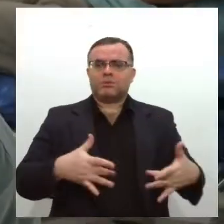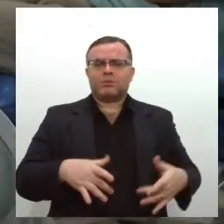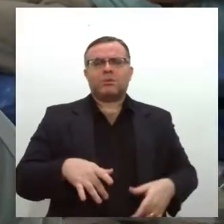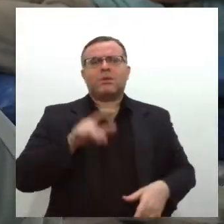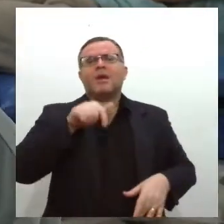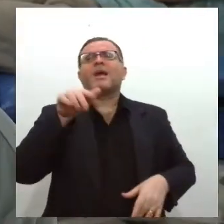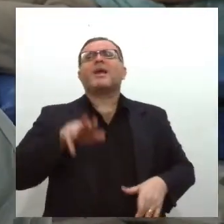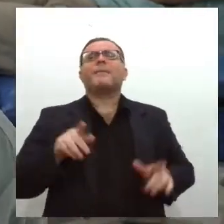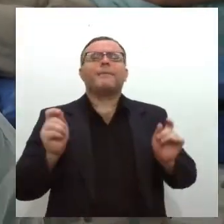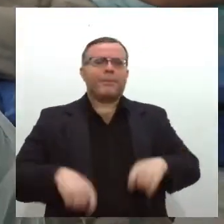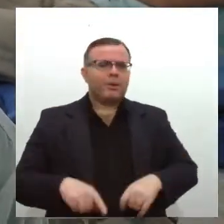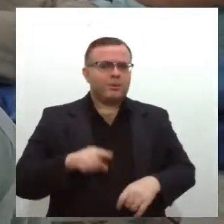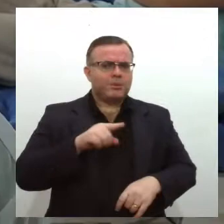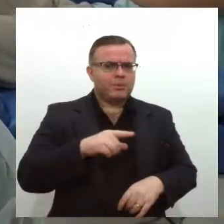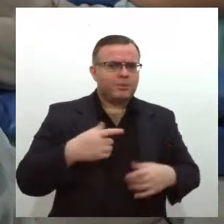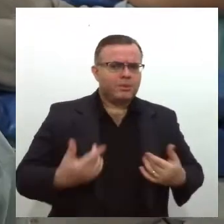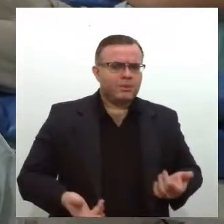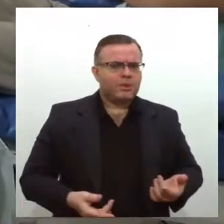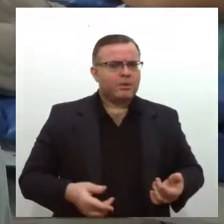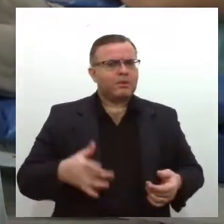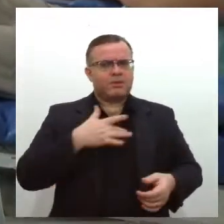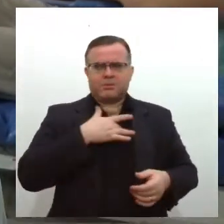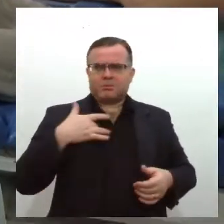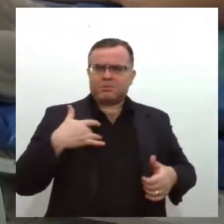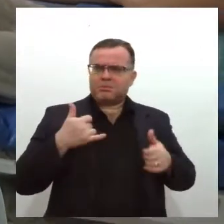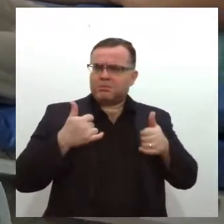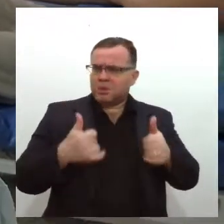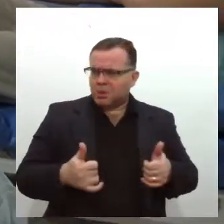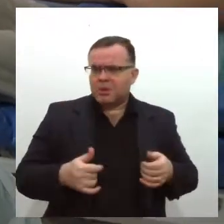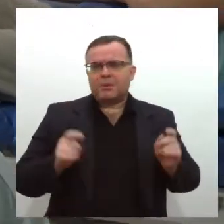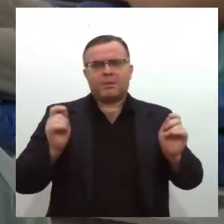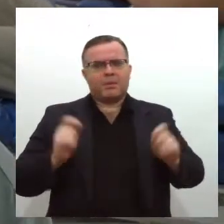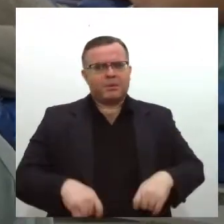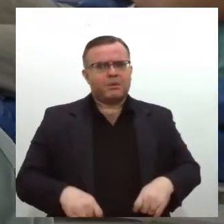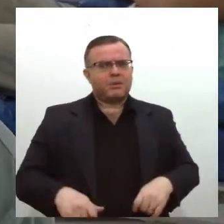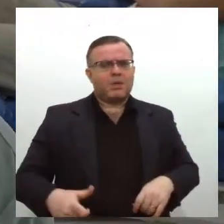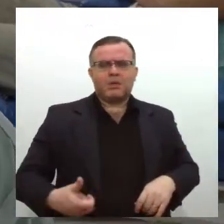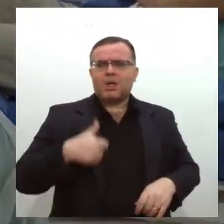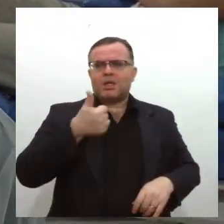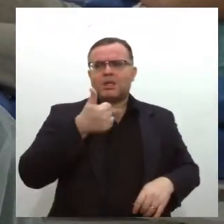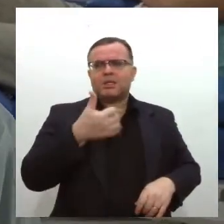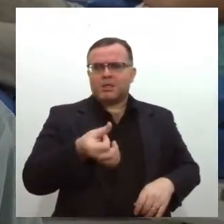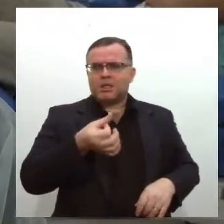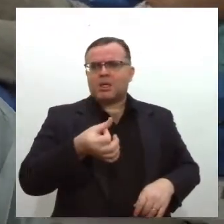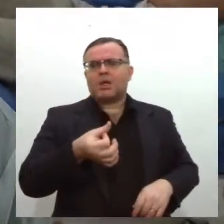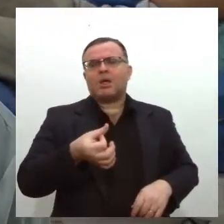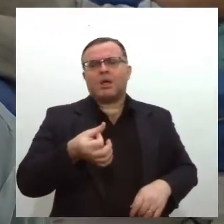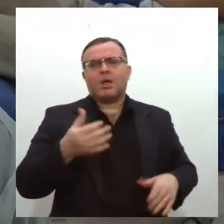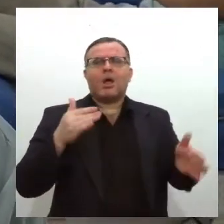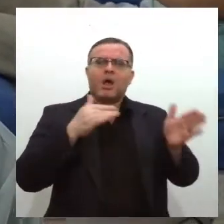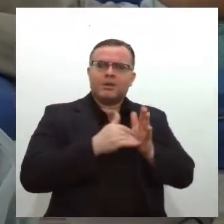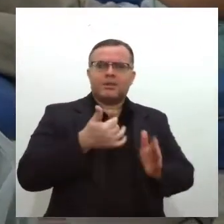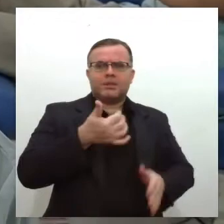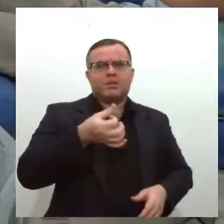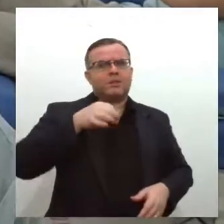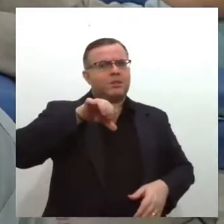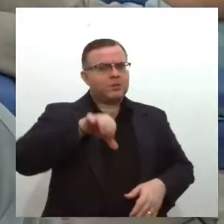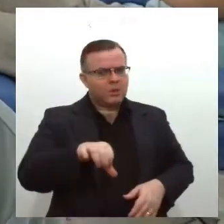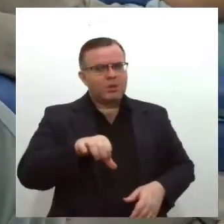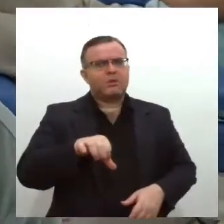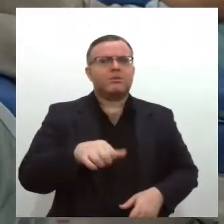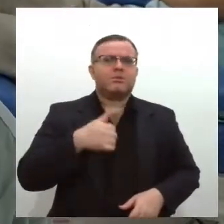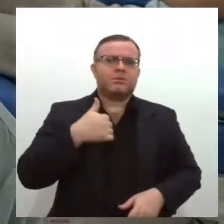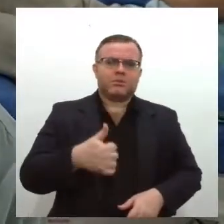Todo doador que tiver boas condições de saúde, acima de 16 anos até 69 anos de idade,